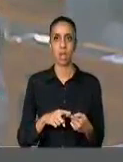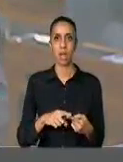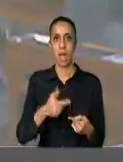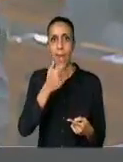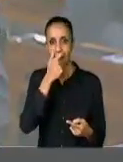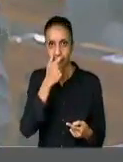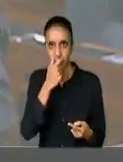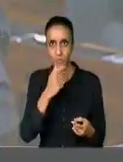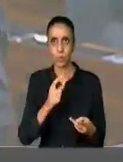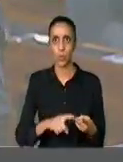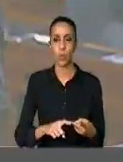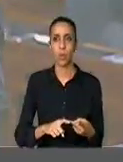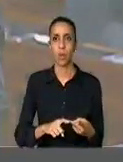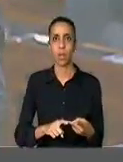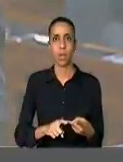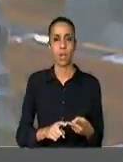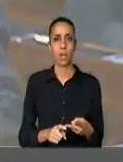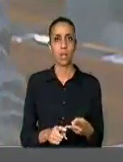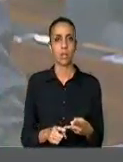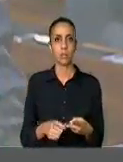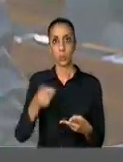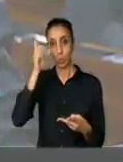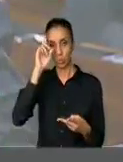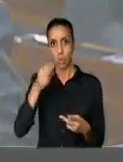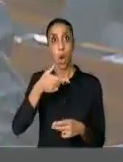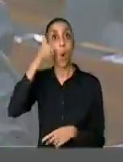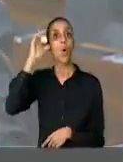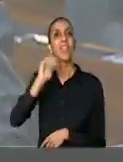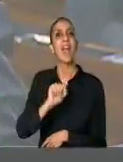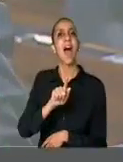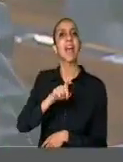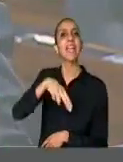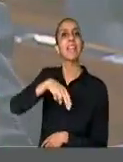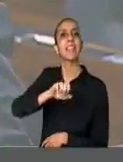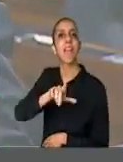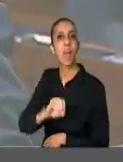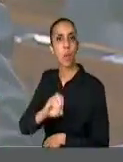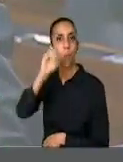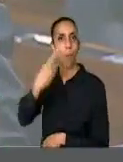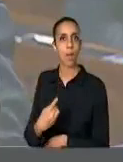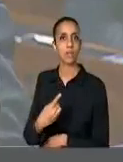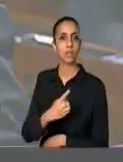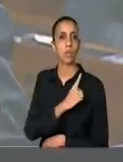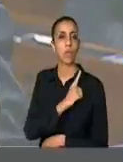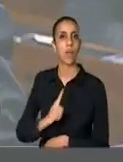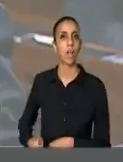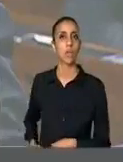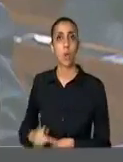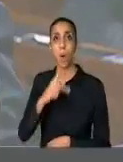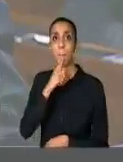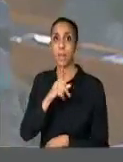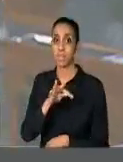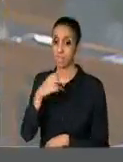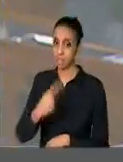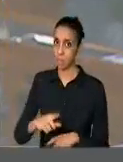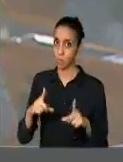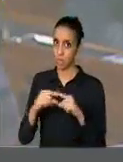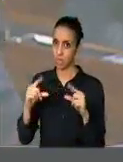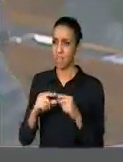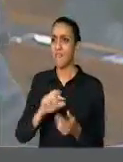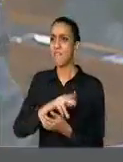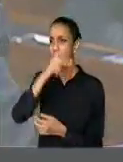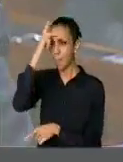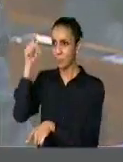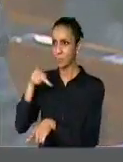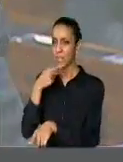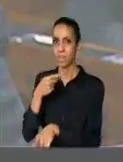Aécio, e agora aquela hora é um corrupto. Ontem foi o Agnello, o governador de Brasília do PT, e muitos que falam aqui,